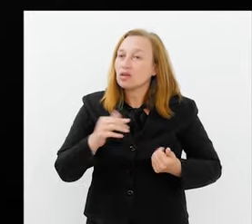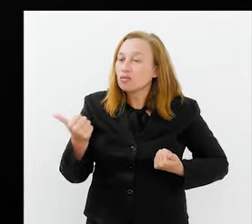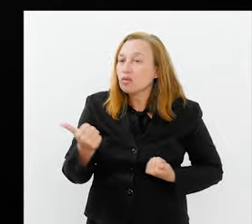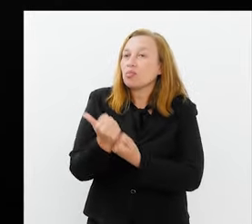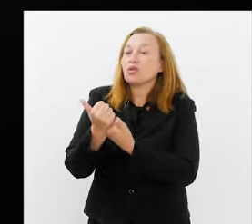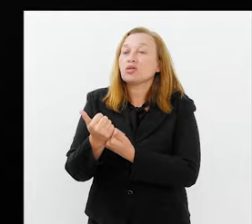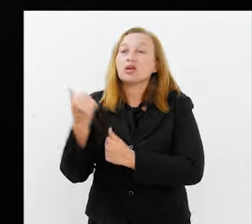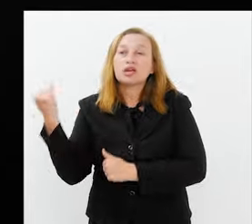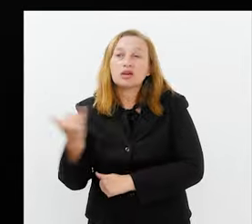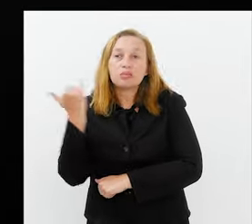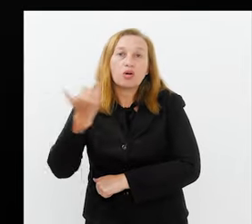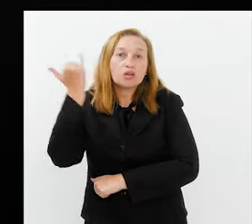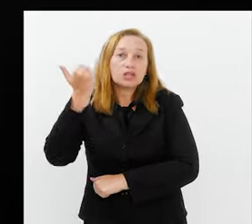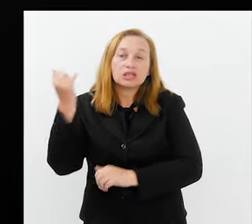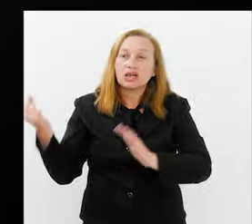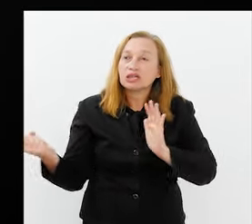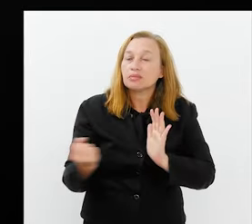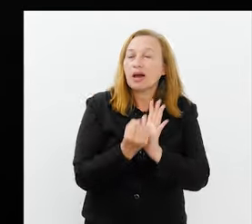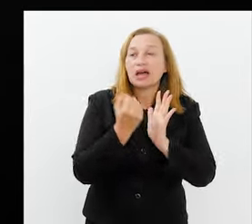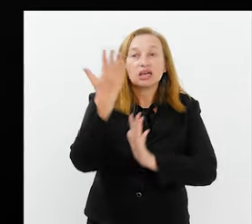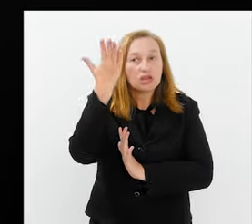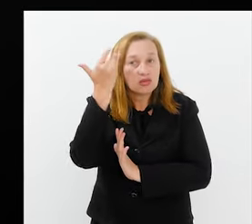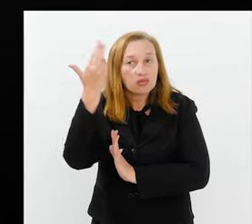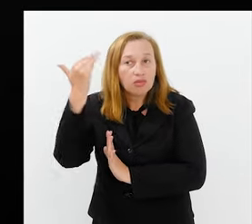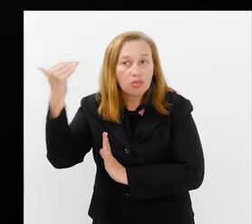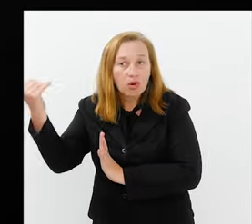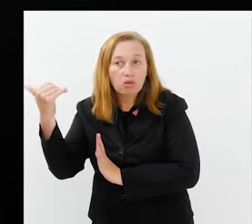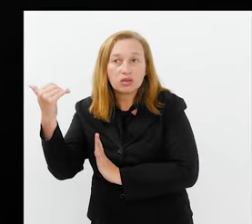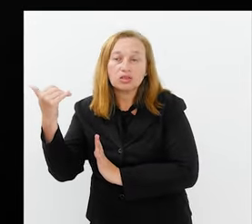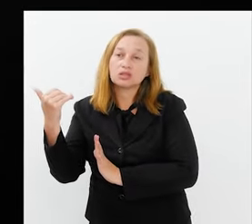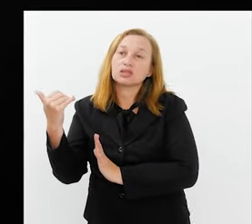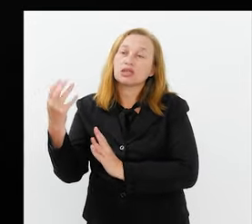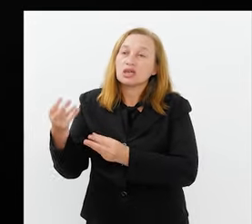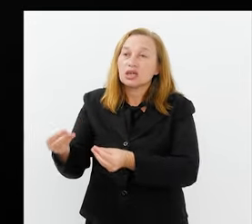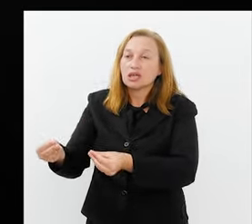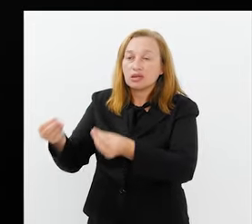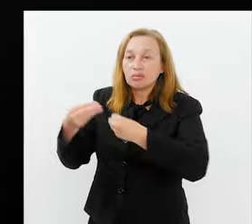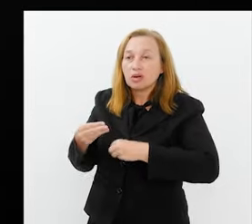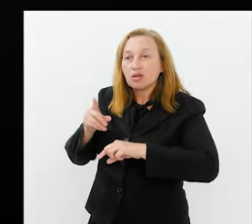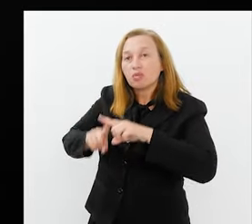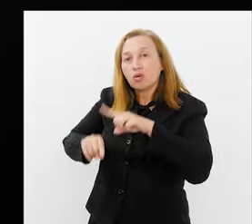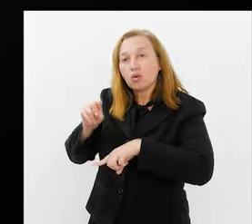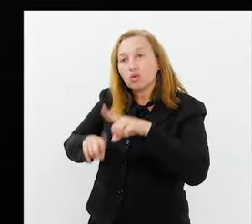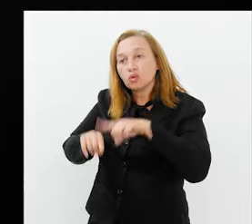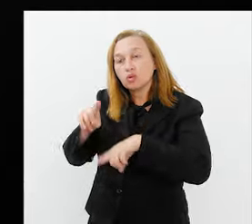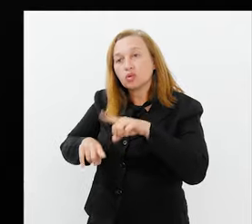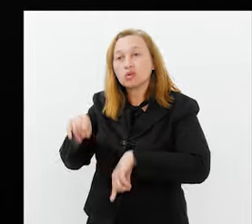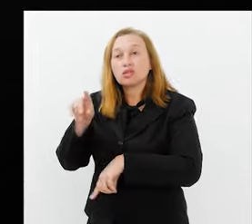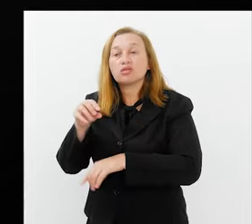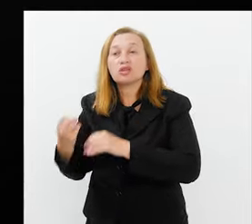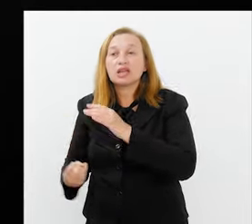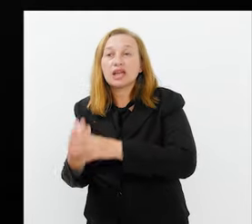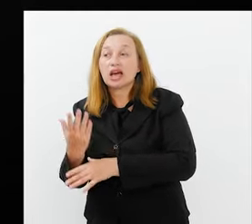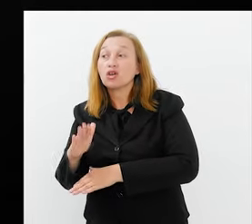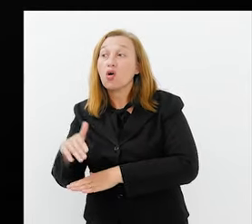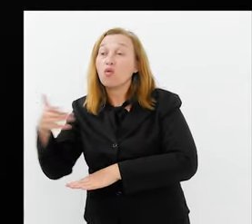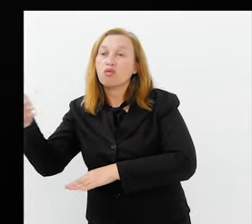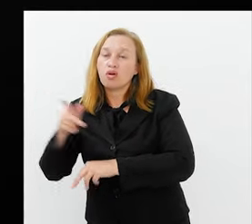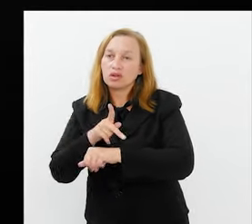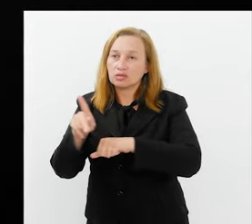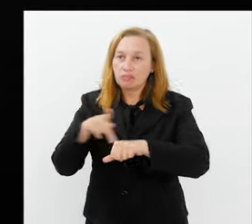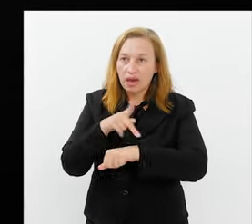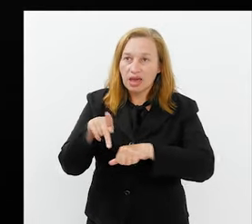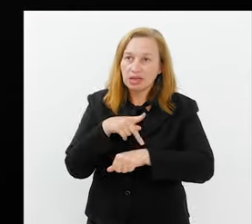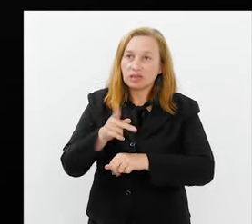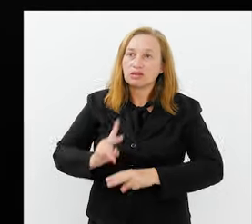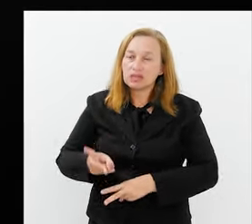feliz porque eu tenho alguns apoiadores importantes, marcas importantes que me mandam materiais que